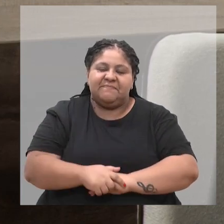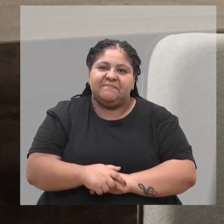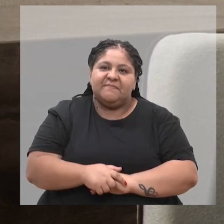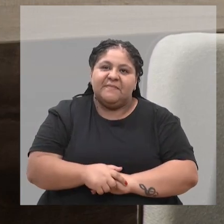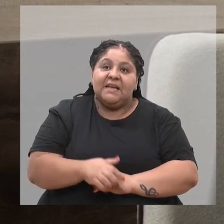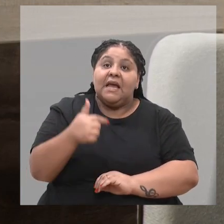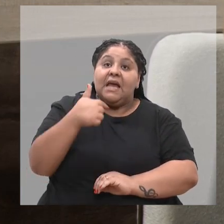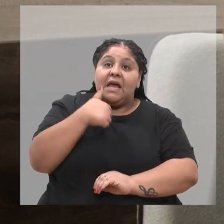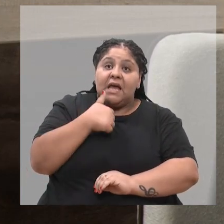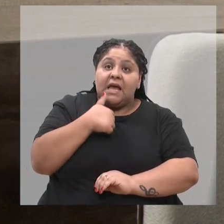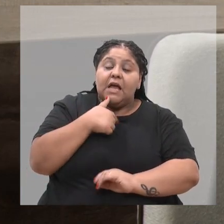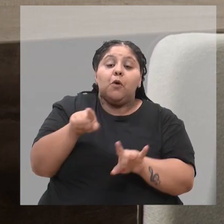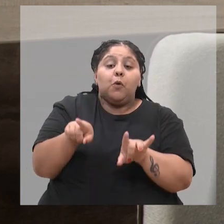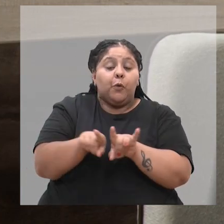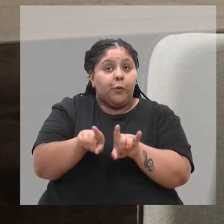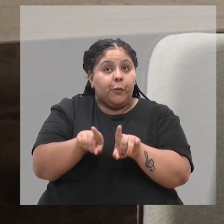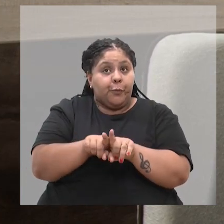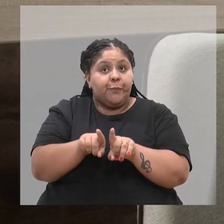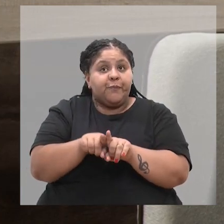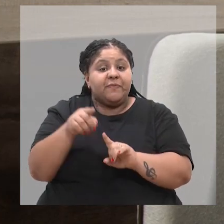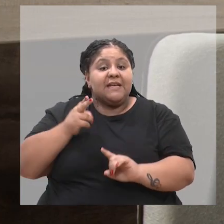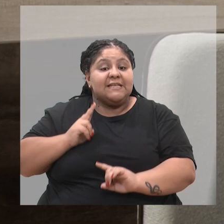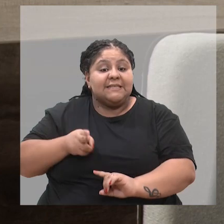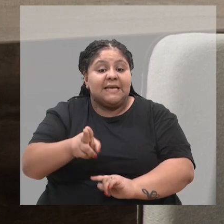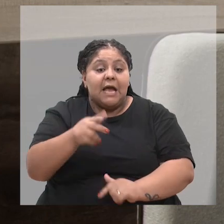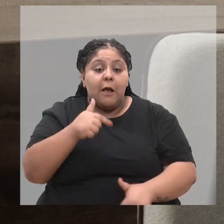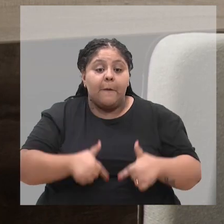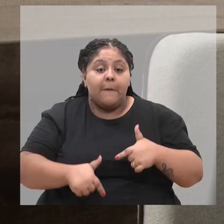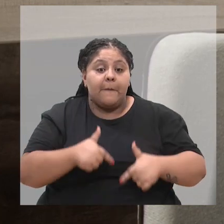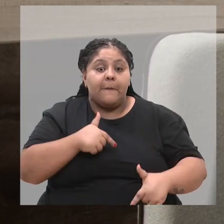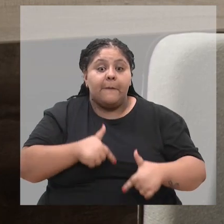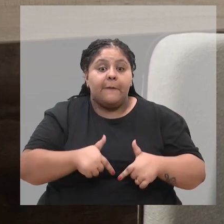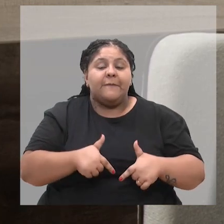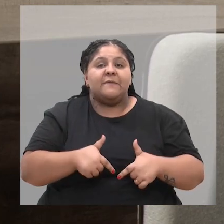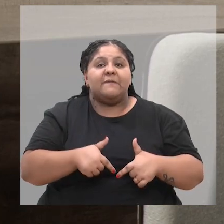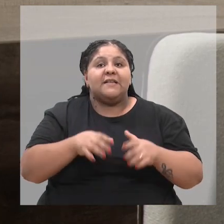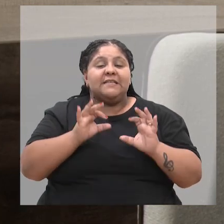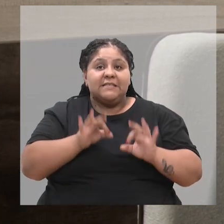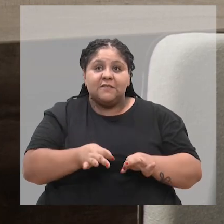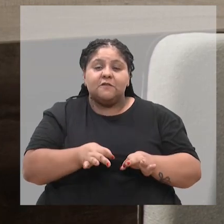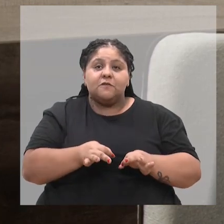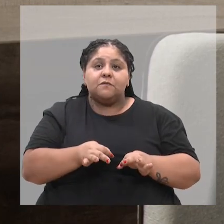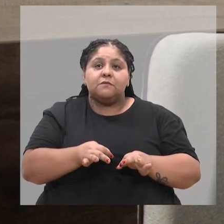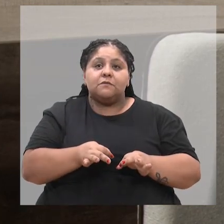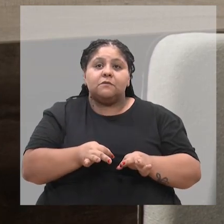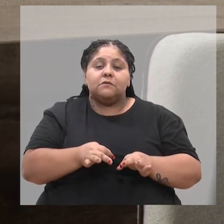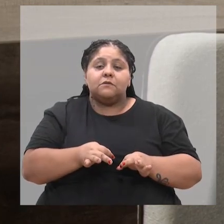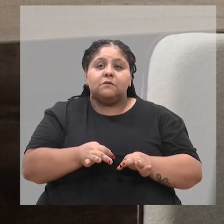E eu também, eu sempre trabalhei com isso, porque